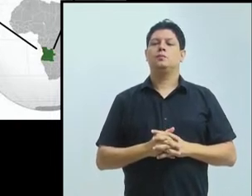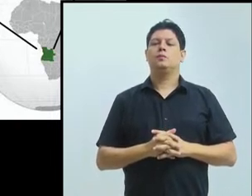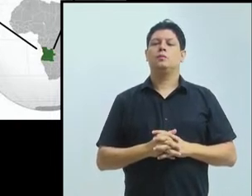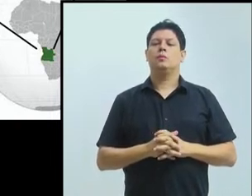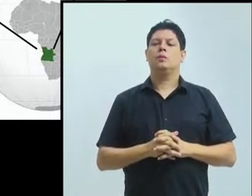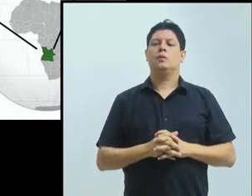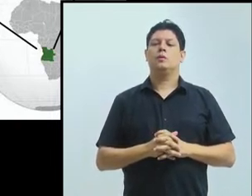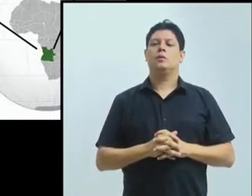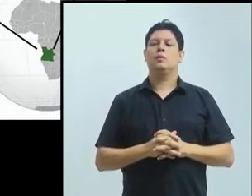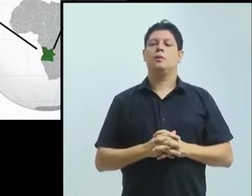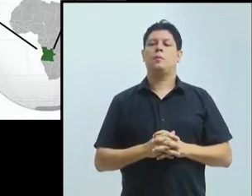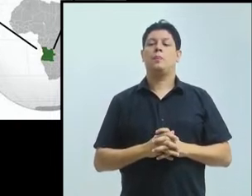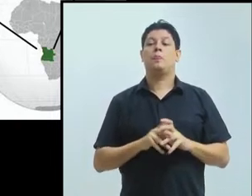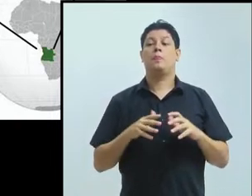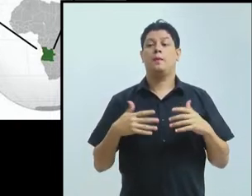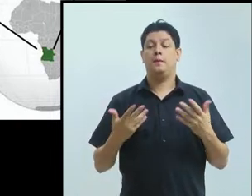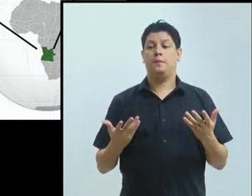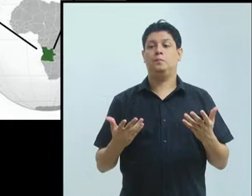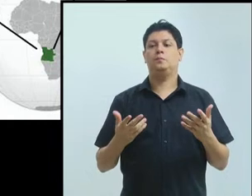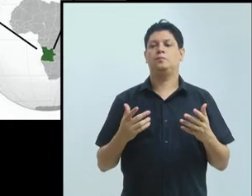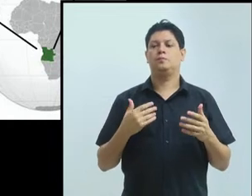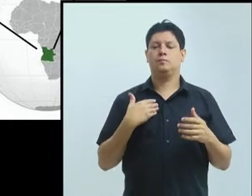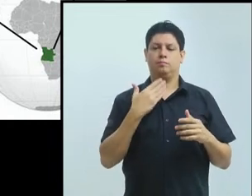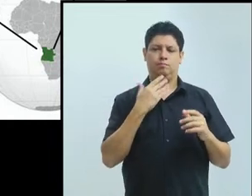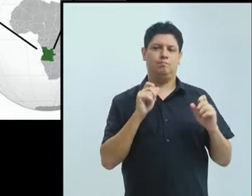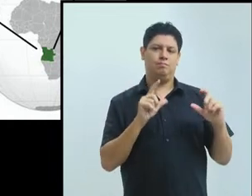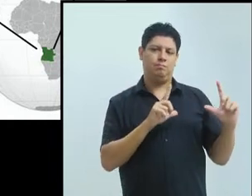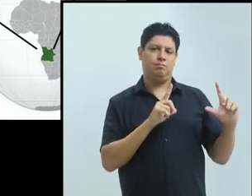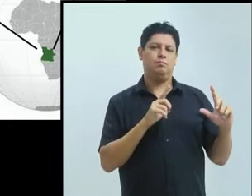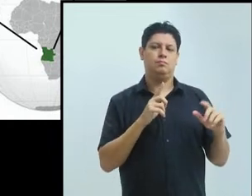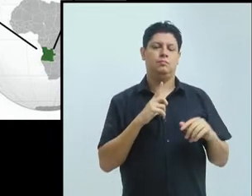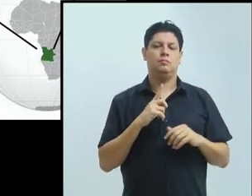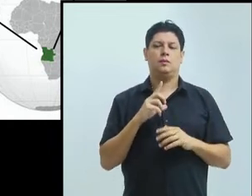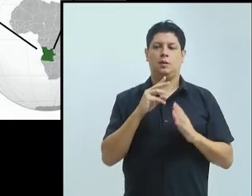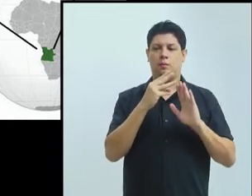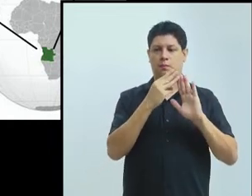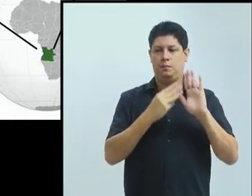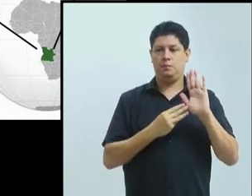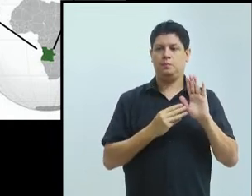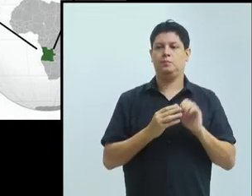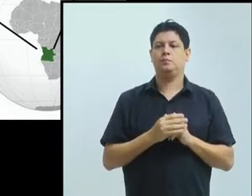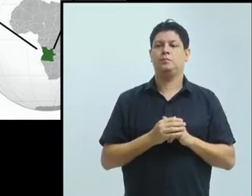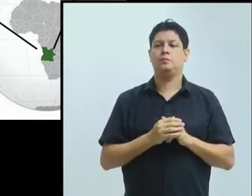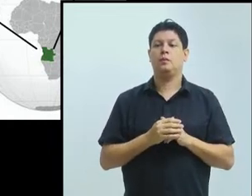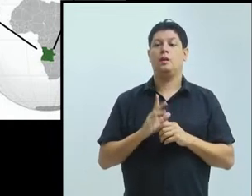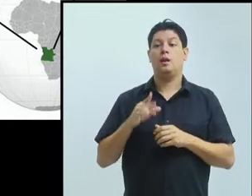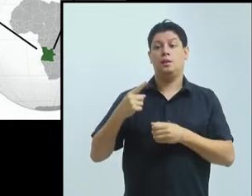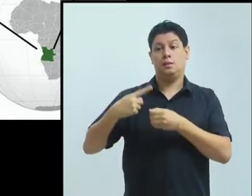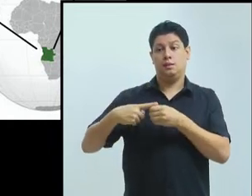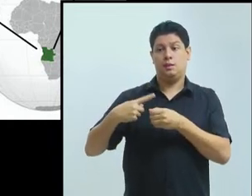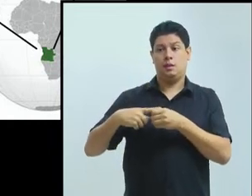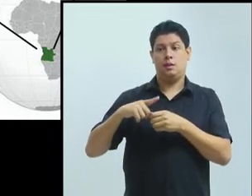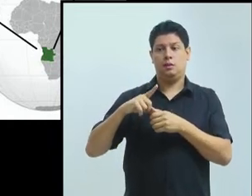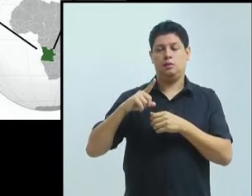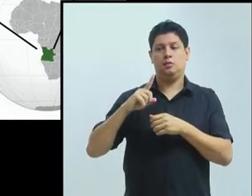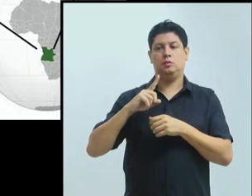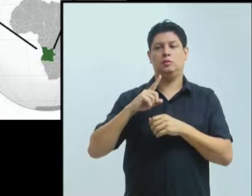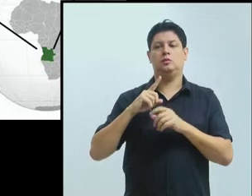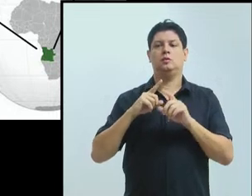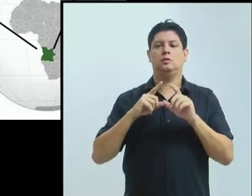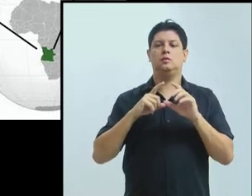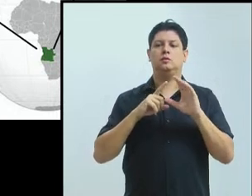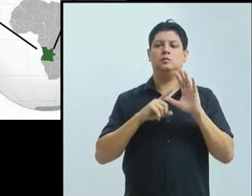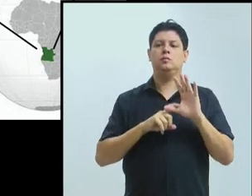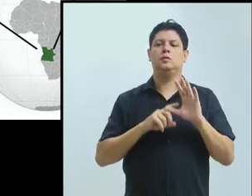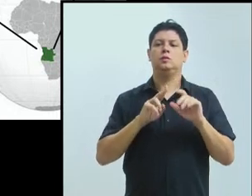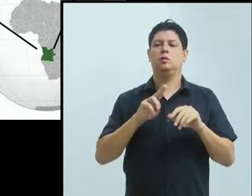Então, lá, minha experiência tem se dado na cidade de Sumbi, que é a capital de uma província chamada Kwanzaa Sul.